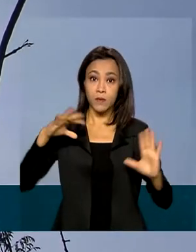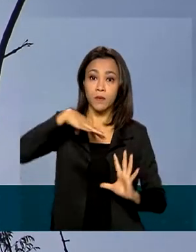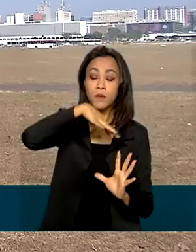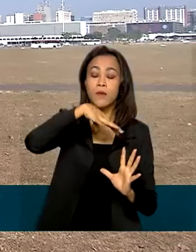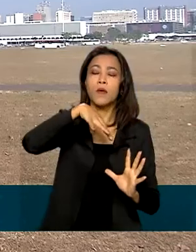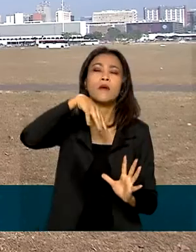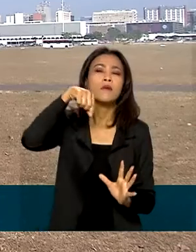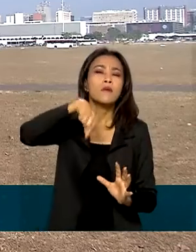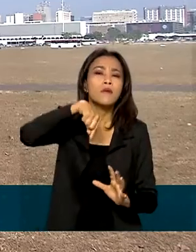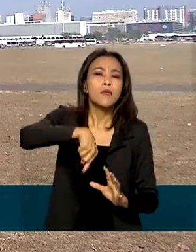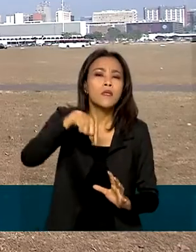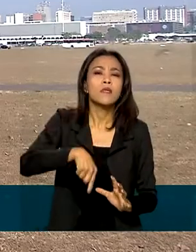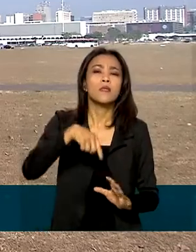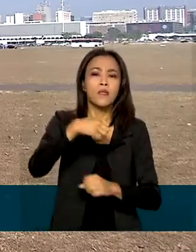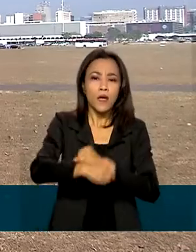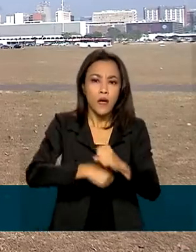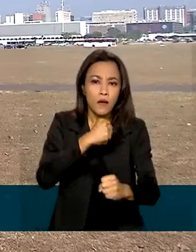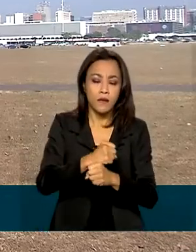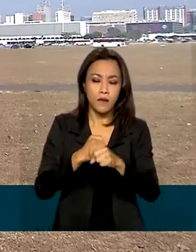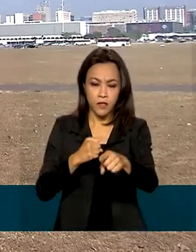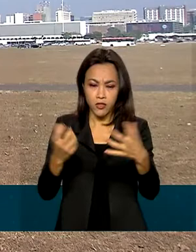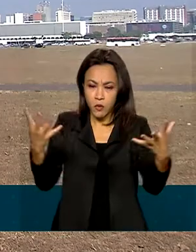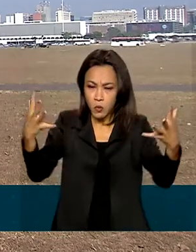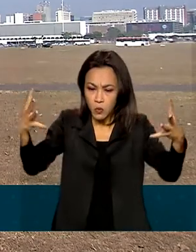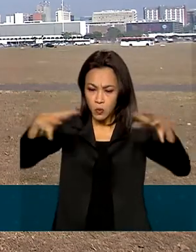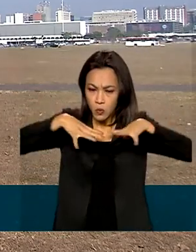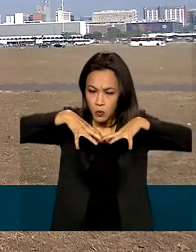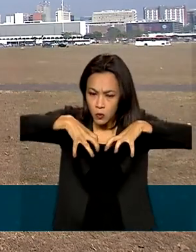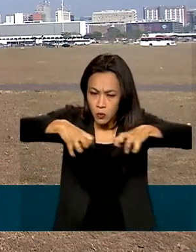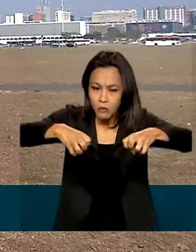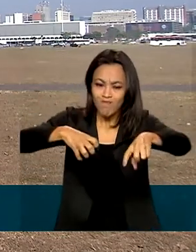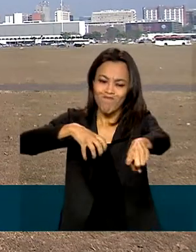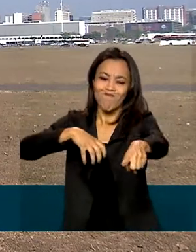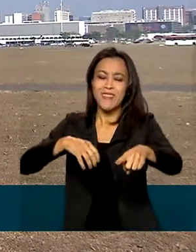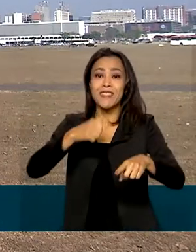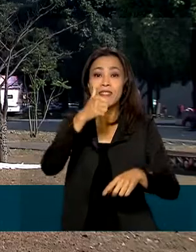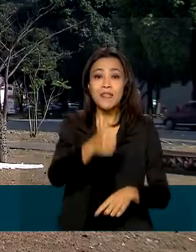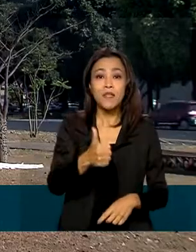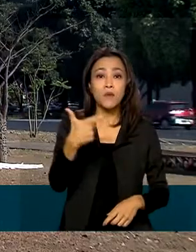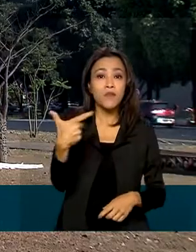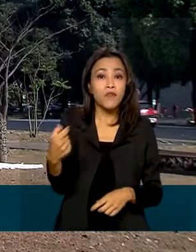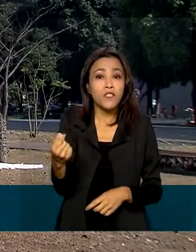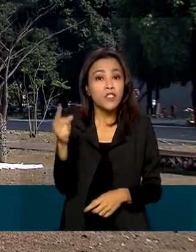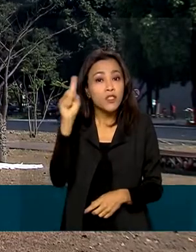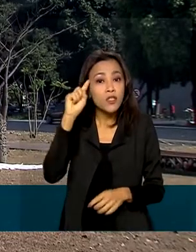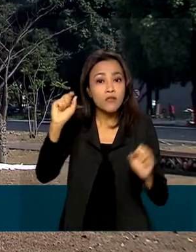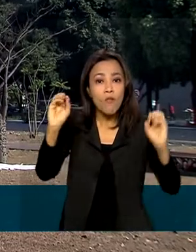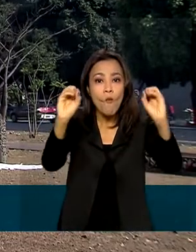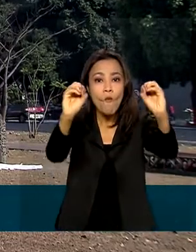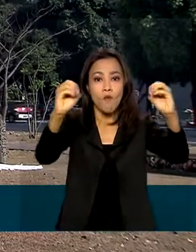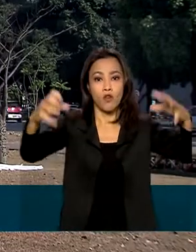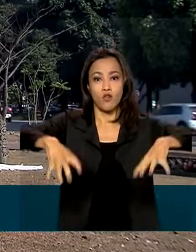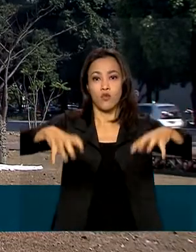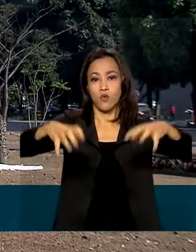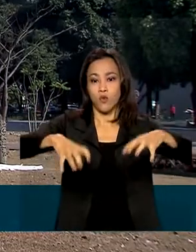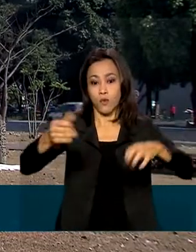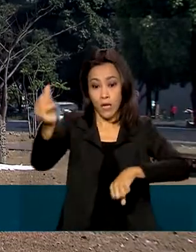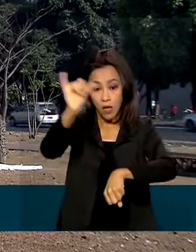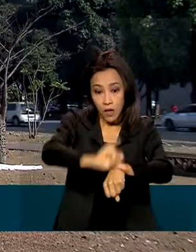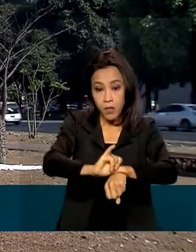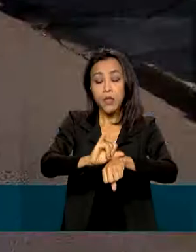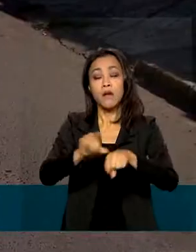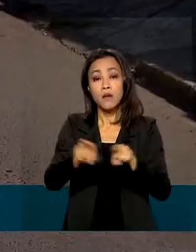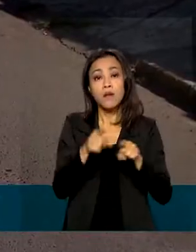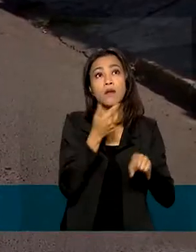estiagem. Em Brasília, por exemplo, não chove há mais de 120 dias. Mesmo assim, aqui na capital e em outros